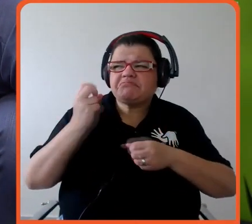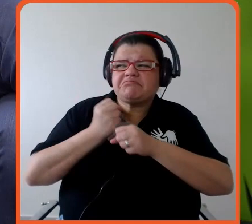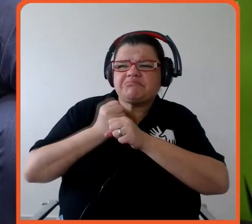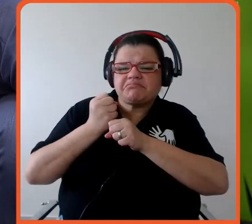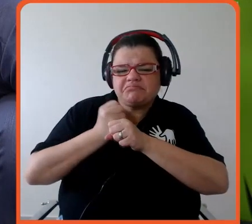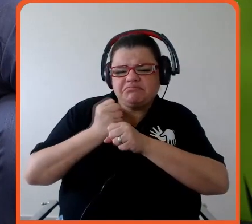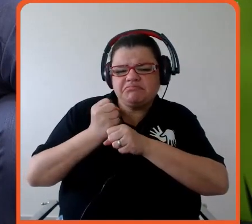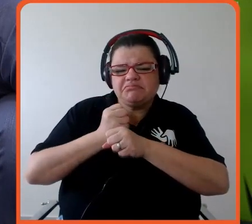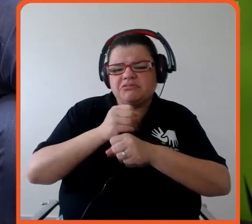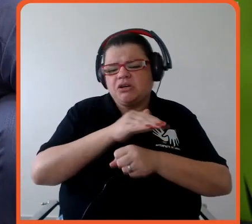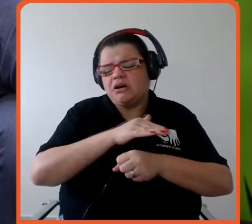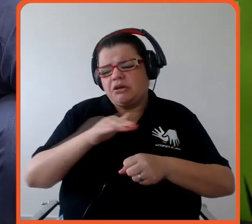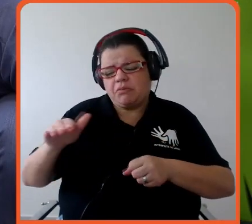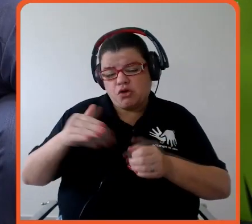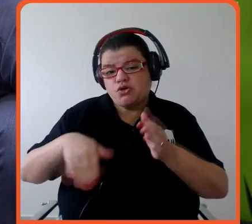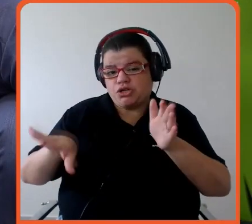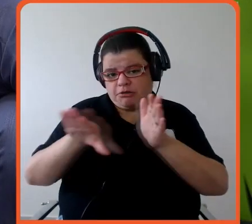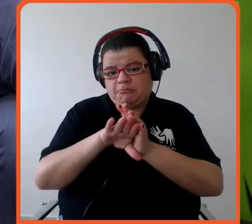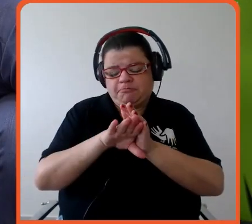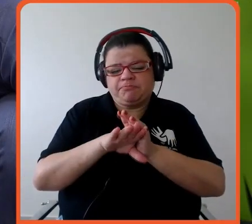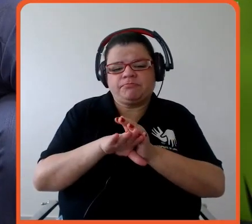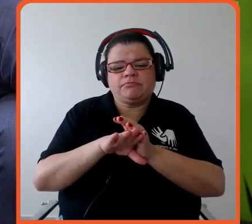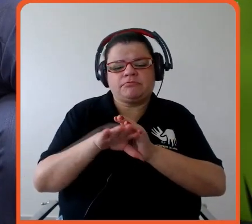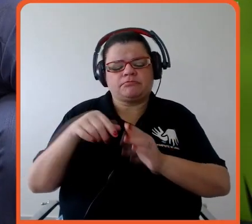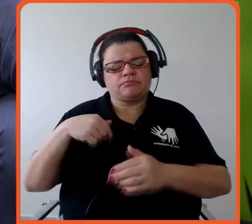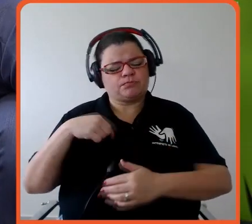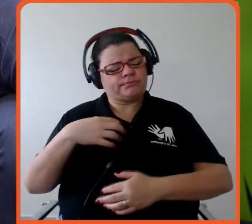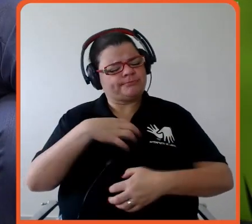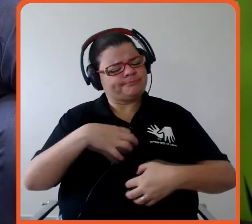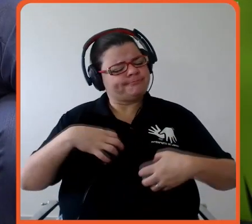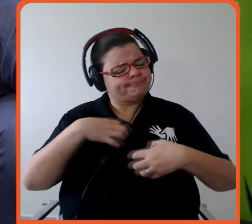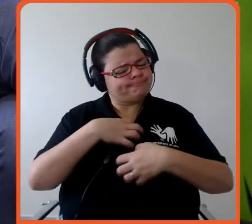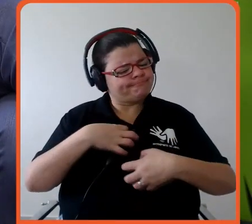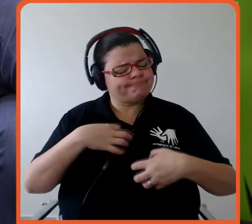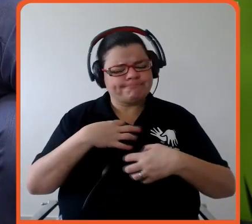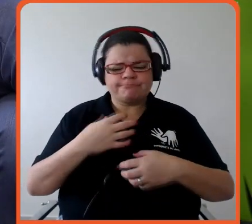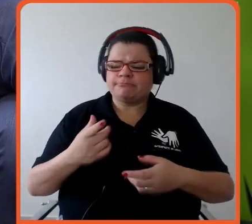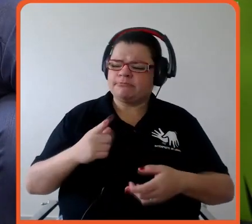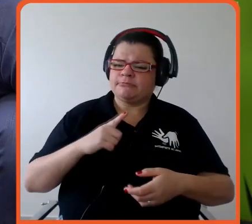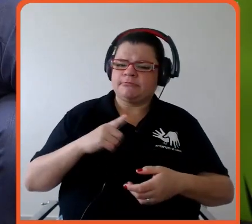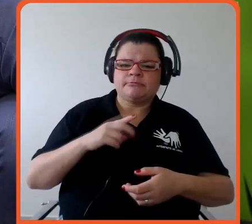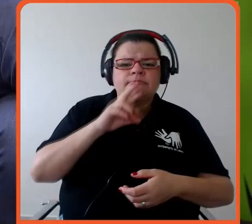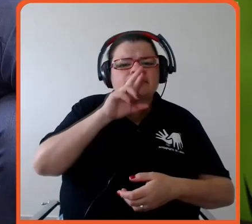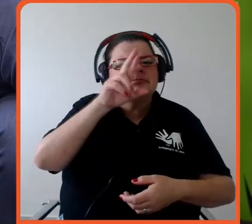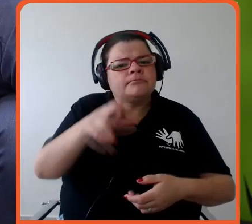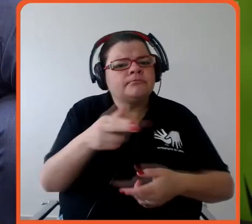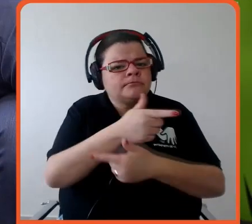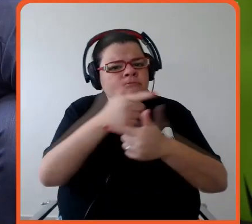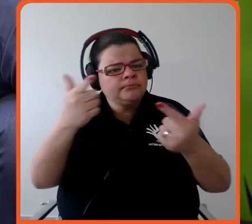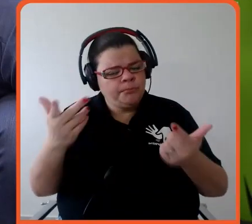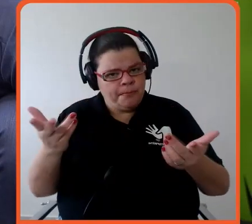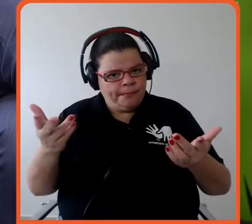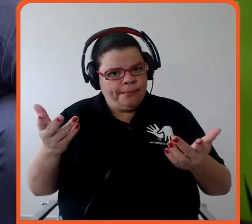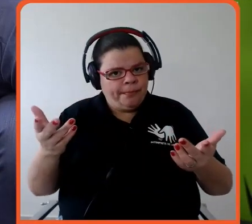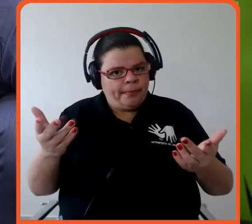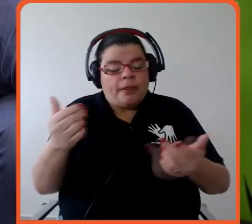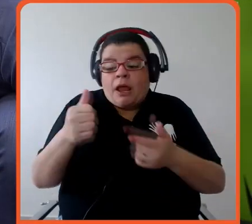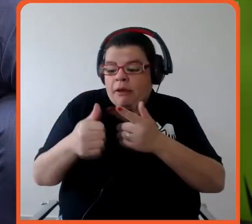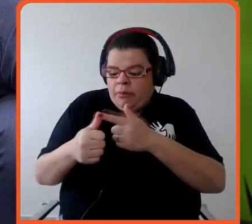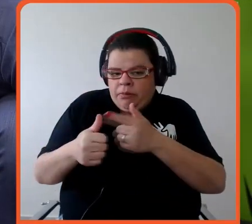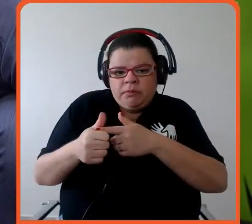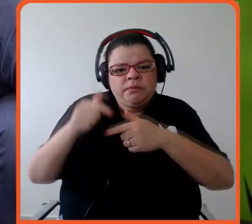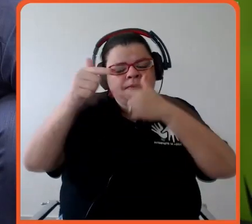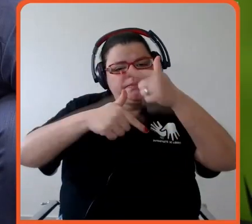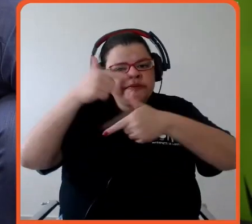cheguei, uma das coisas que me deixava muito intrigado é que não tinha esse tipo de resposta. Então, o primeiro trabalho que a gente fez, isso conversa